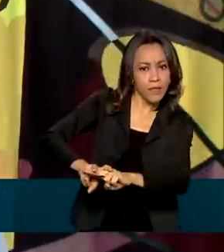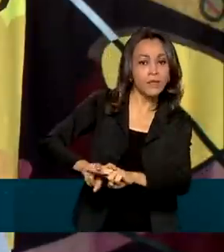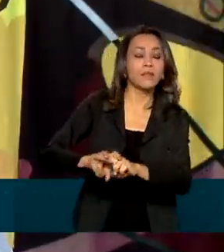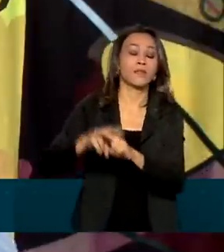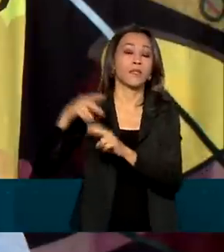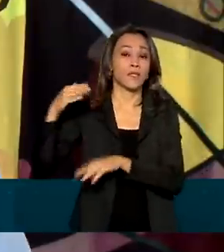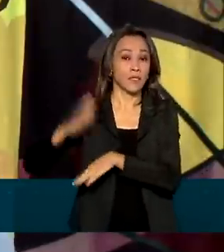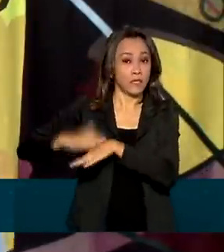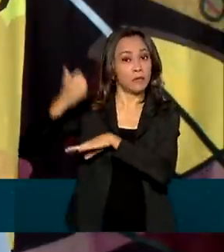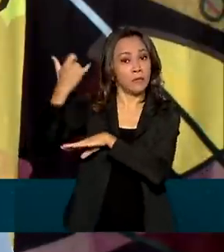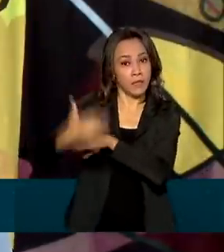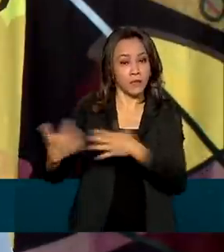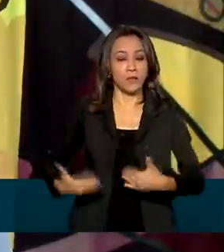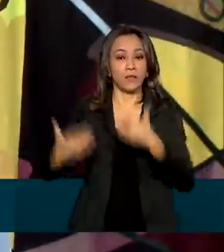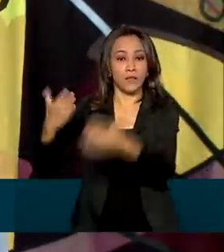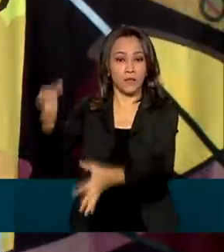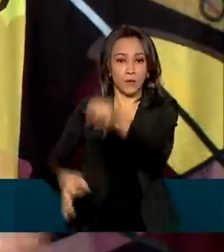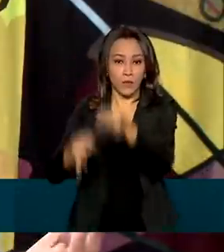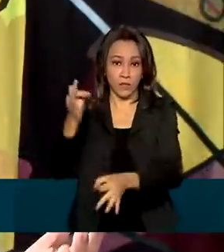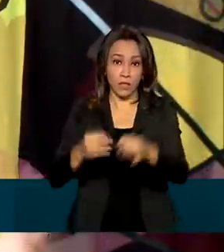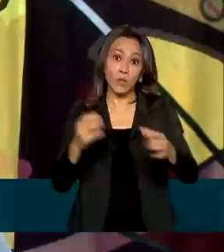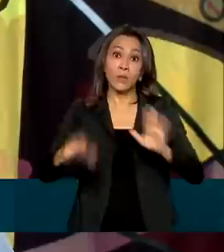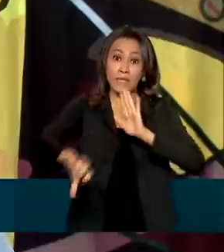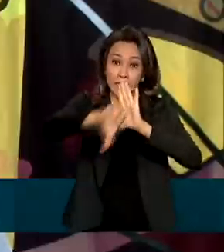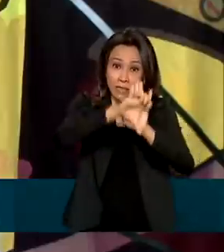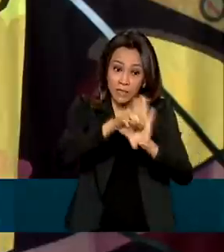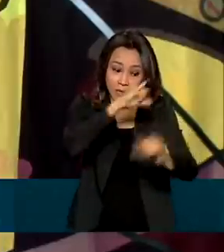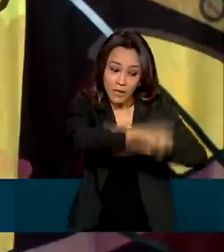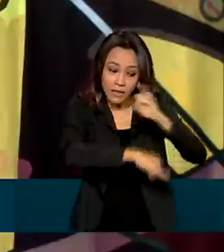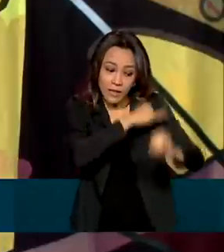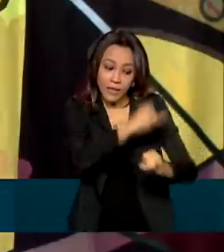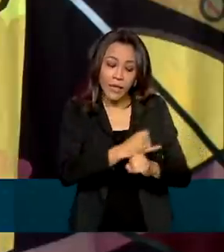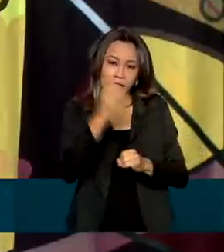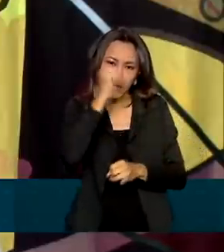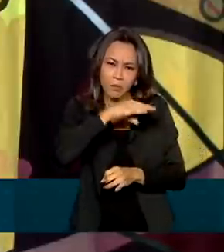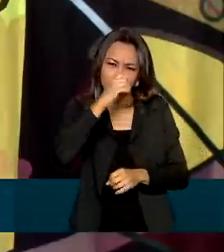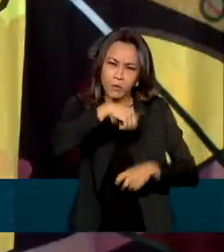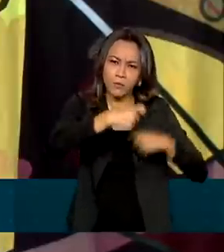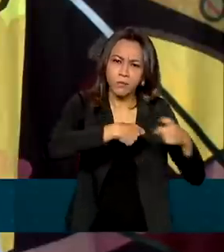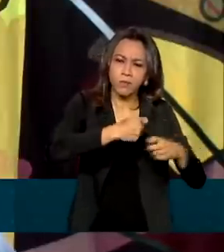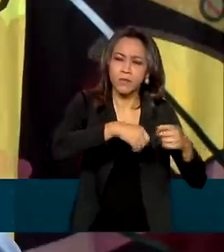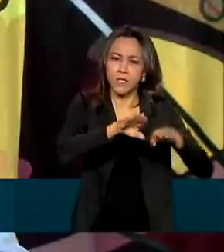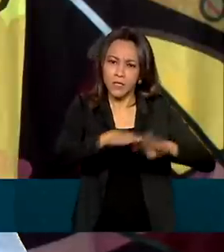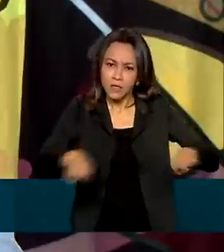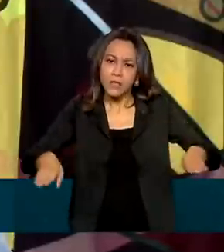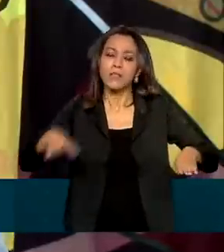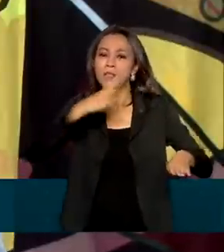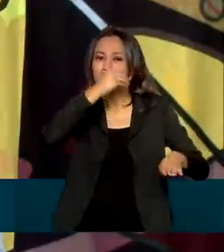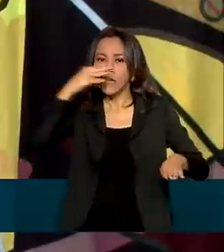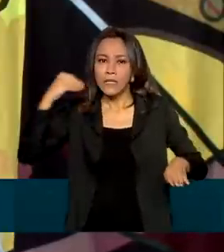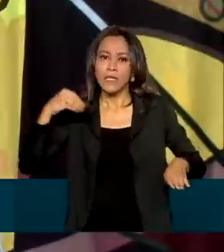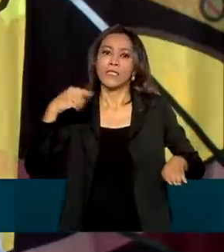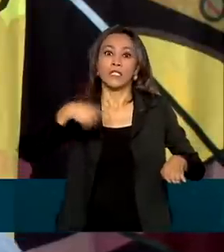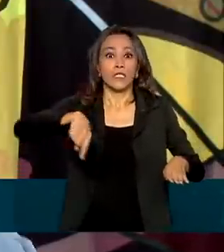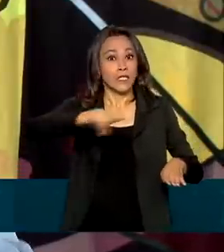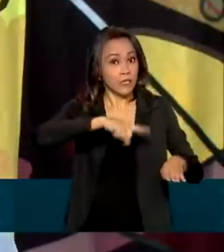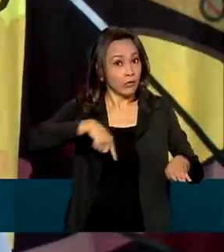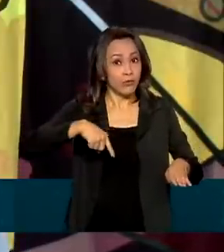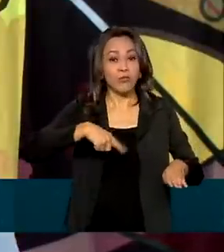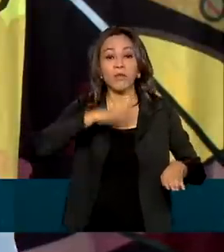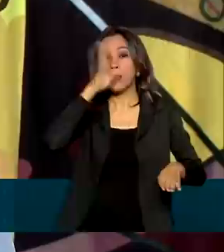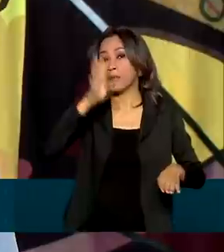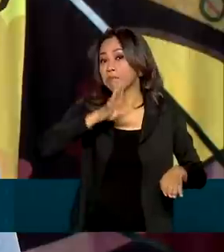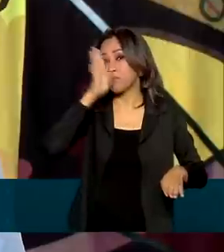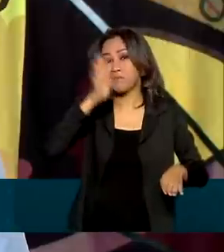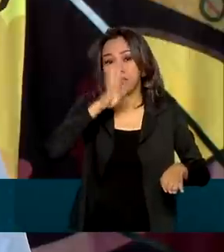Ministério da Justiça, os crimes cibernéticos de abuso e exploração sexual de crianças e adolescentes não obedecem fronteiras. Por